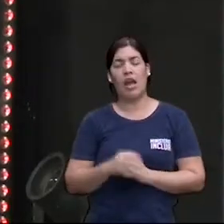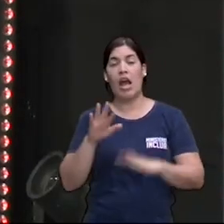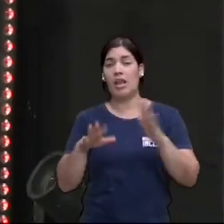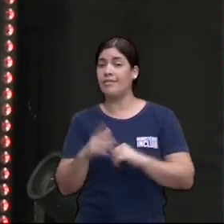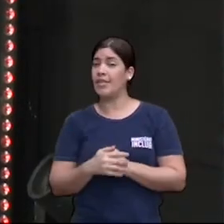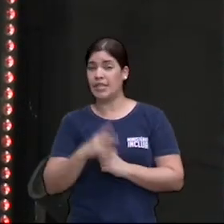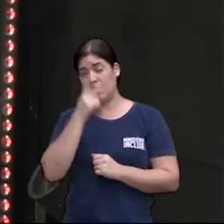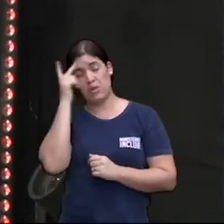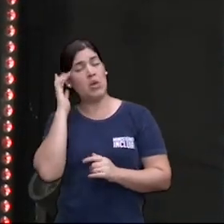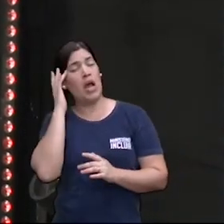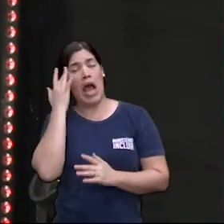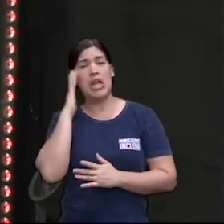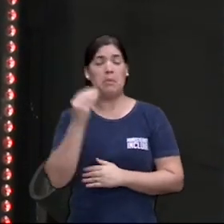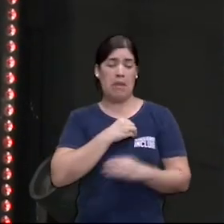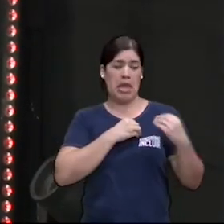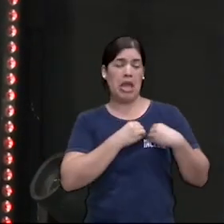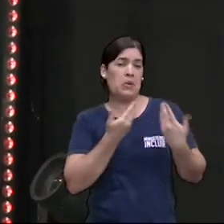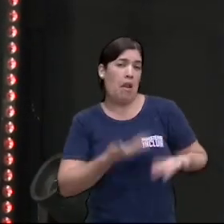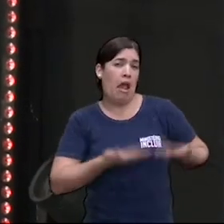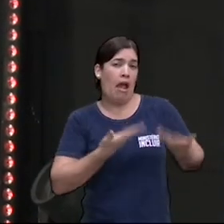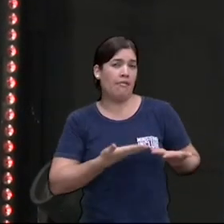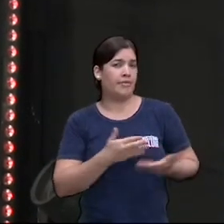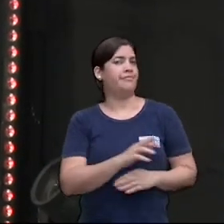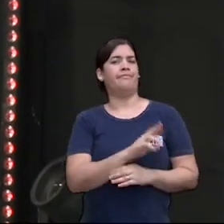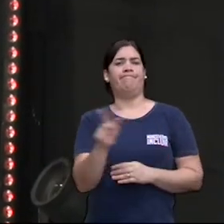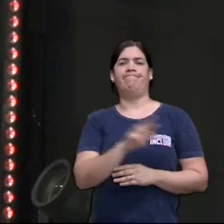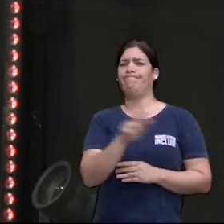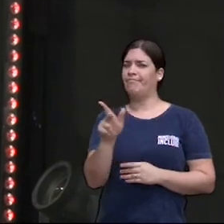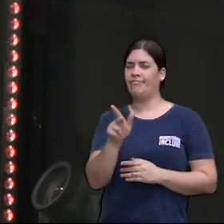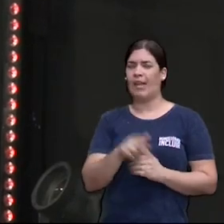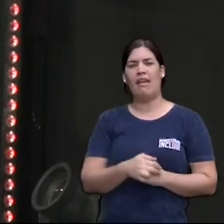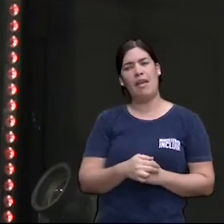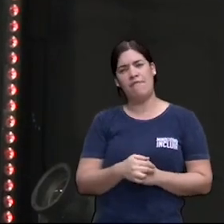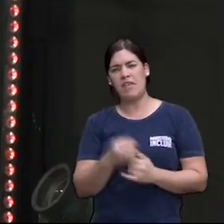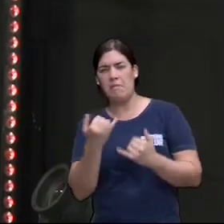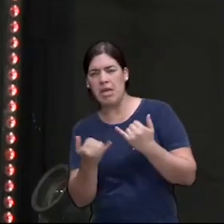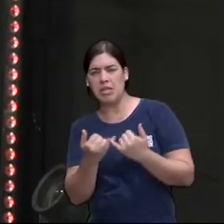palavra pecado. O pecado já começa a ser uma coisa mais leve.